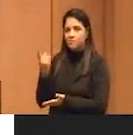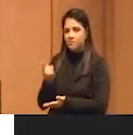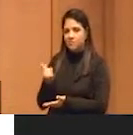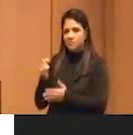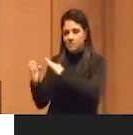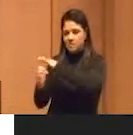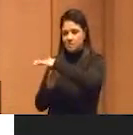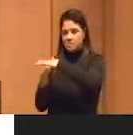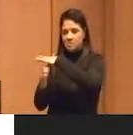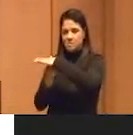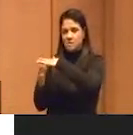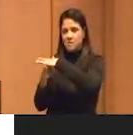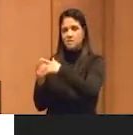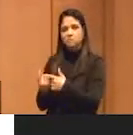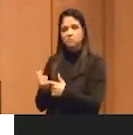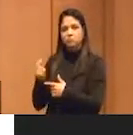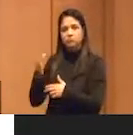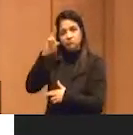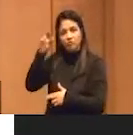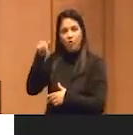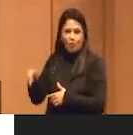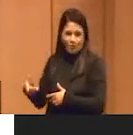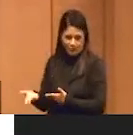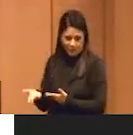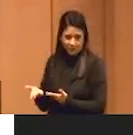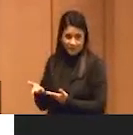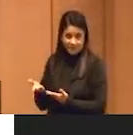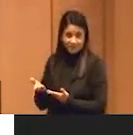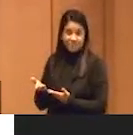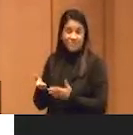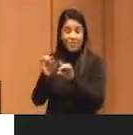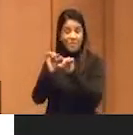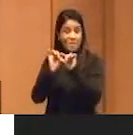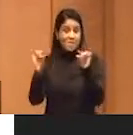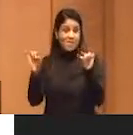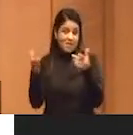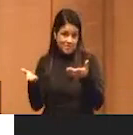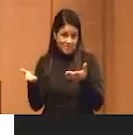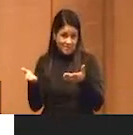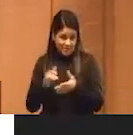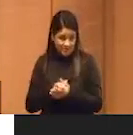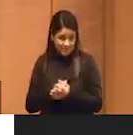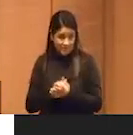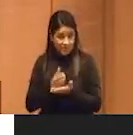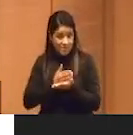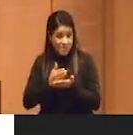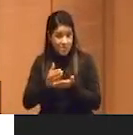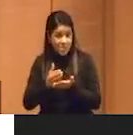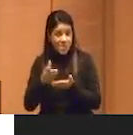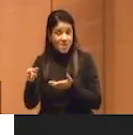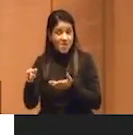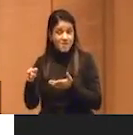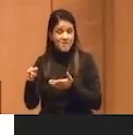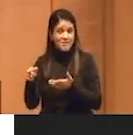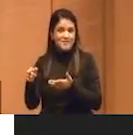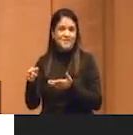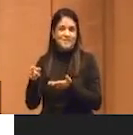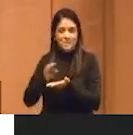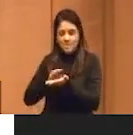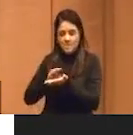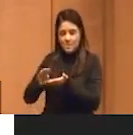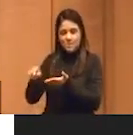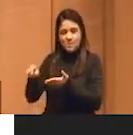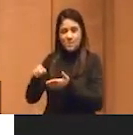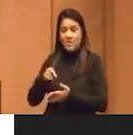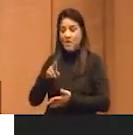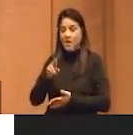empresas a partir desses donos. Essa é uma frase dela, porque, na verdade, quando começam a fazer isso, começam